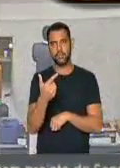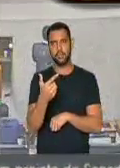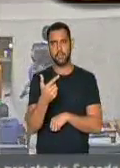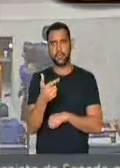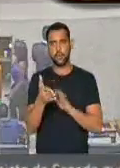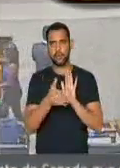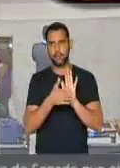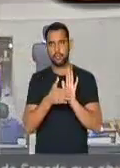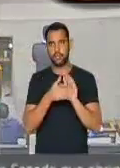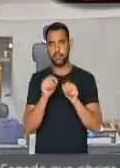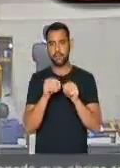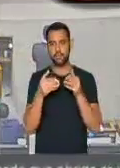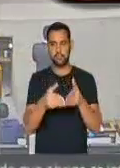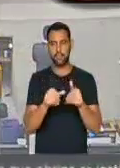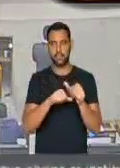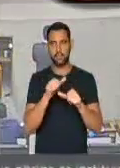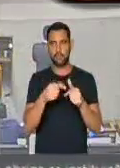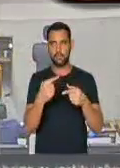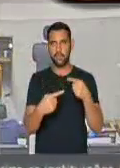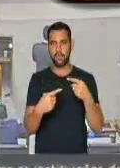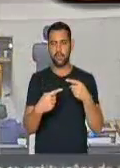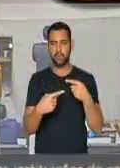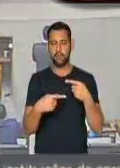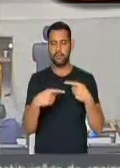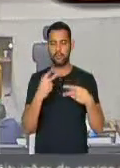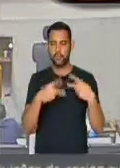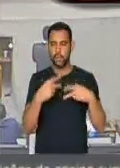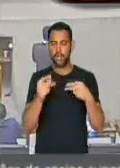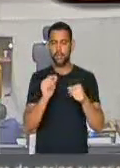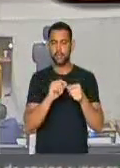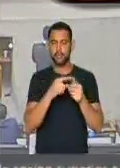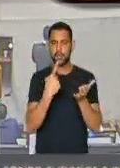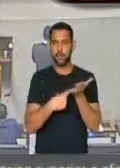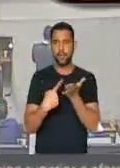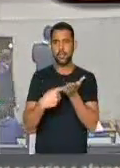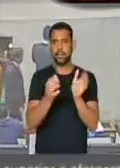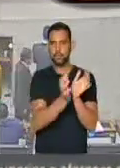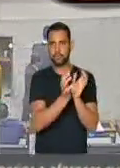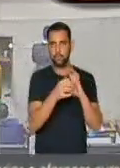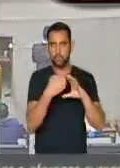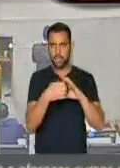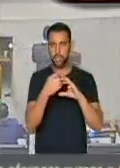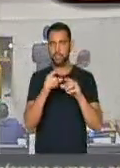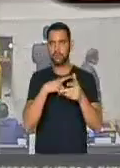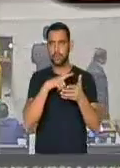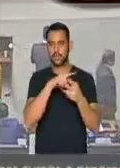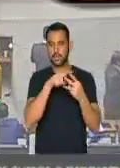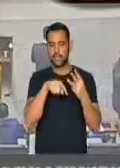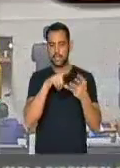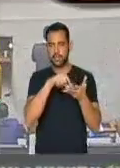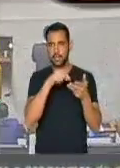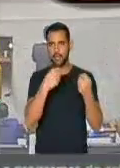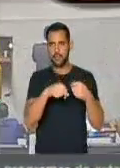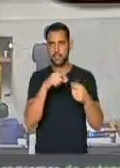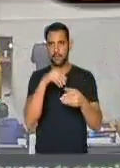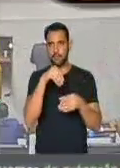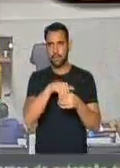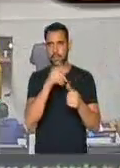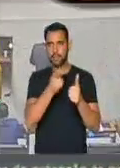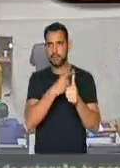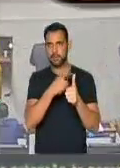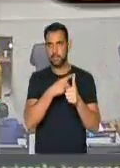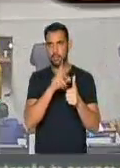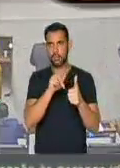a proposta que faz parte da reforma política, que trata de coligações partidárias. Três destaques ainda precisam ser votados. Esse